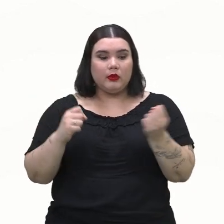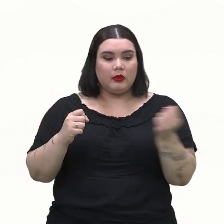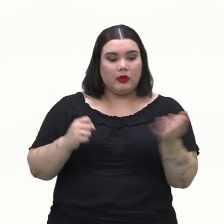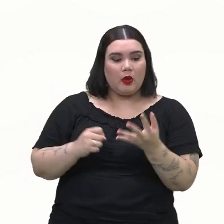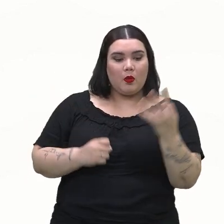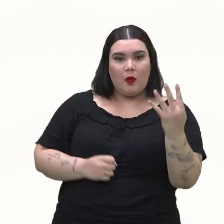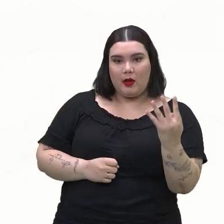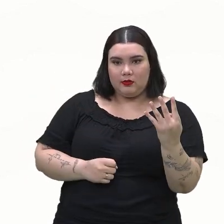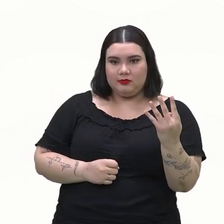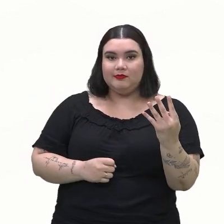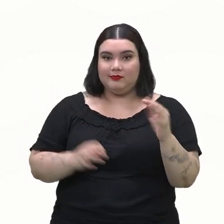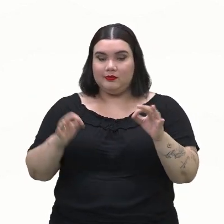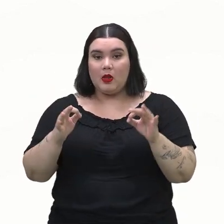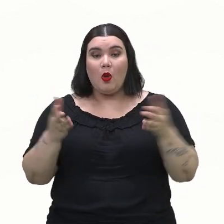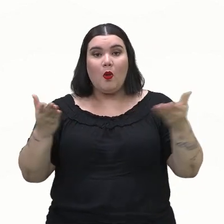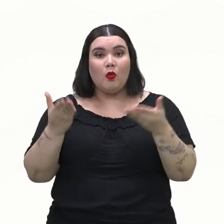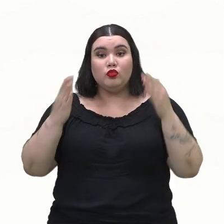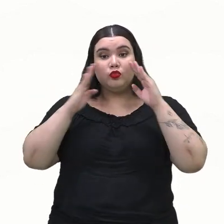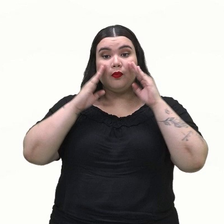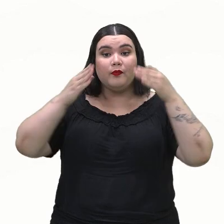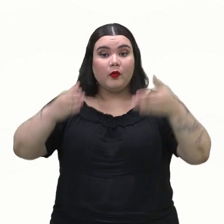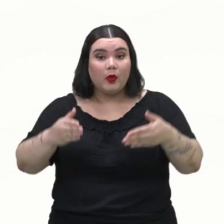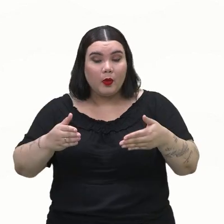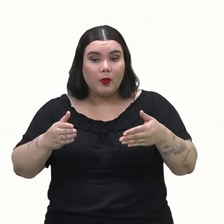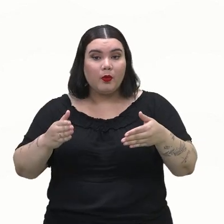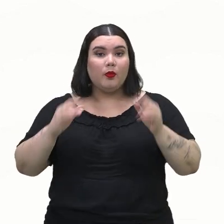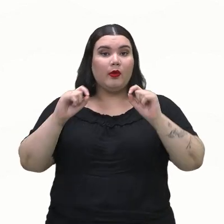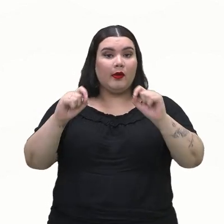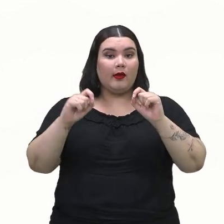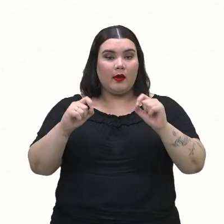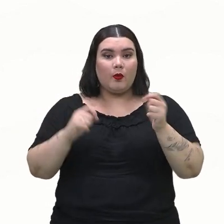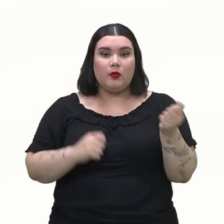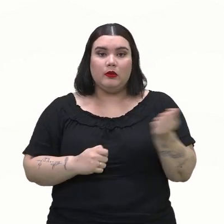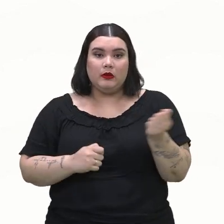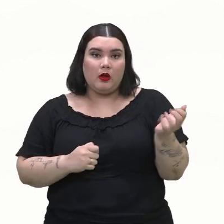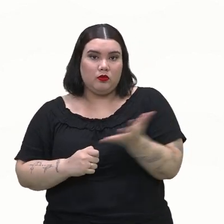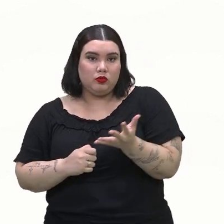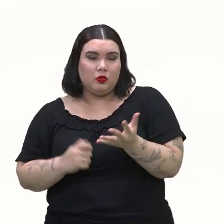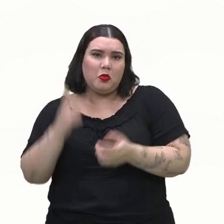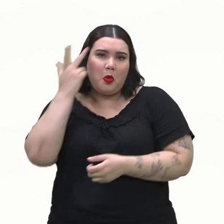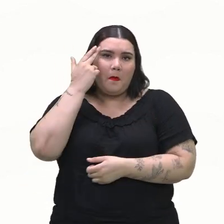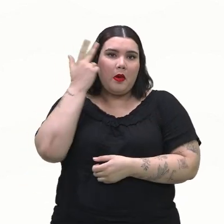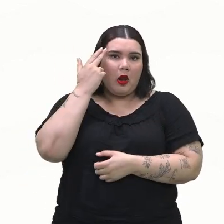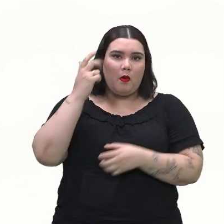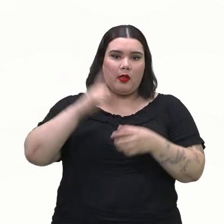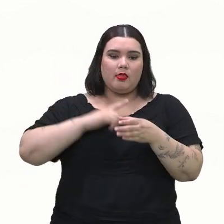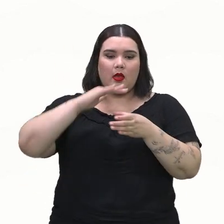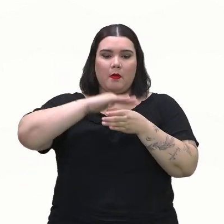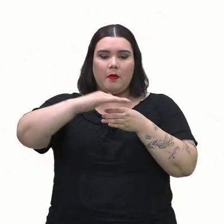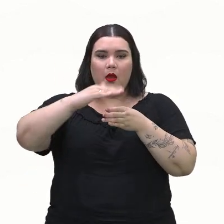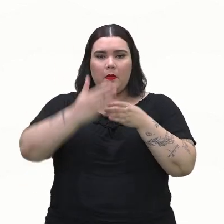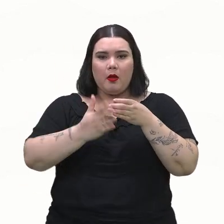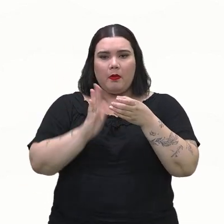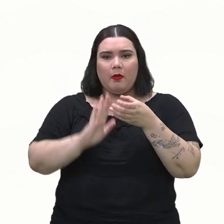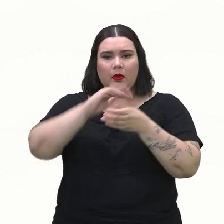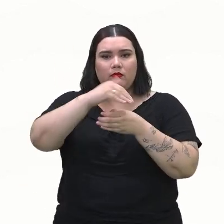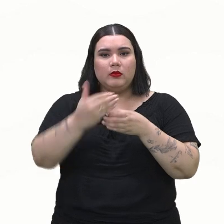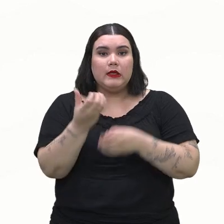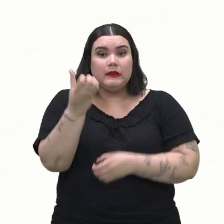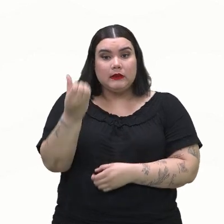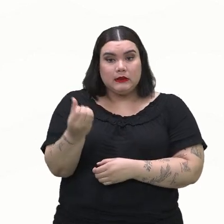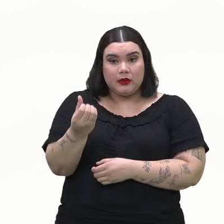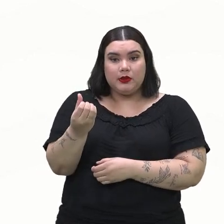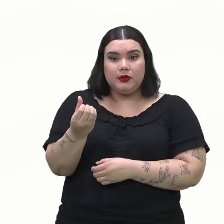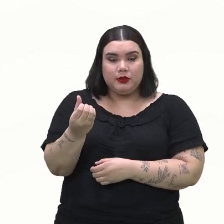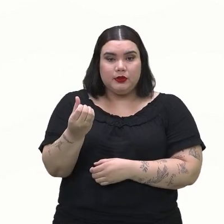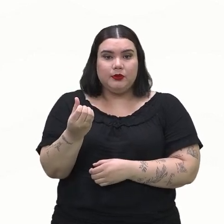A gente vai trabalhar especificamente com o chamado dado comum. Então, esse que eu estou destacando aqui